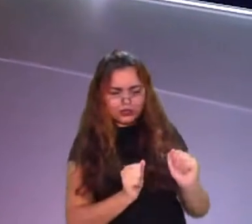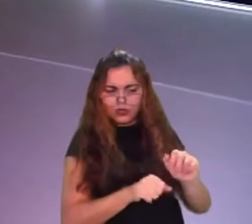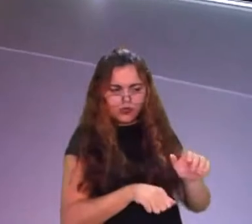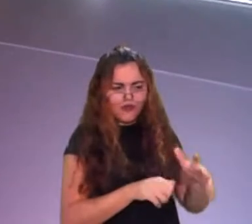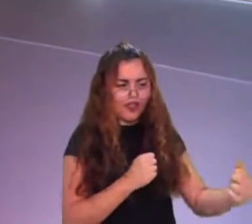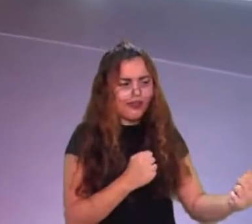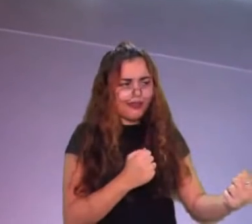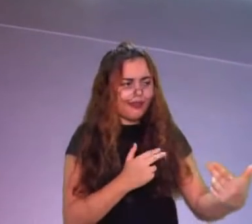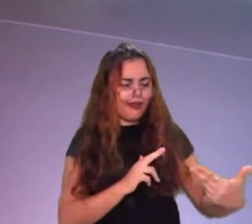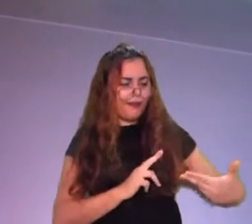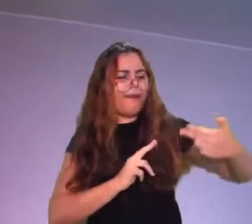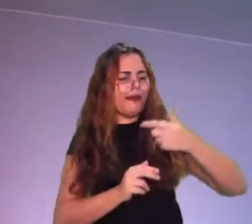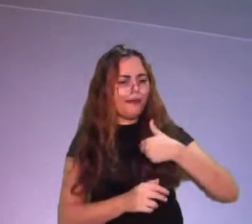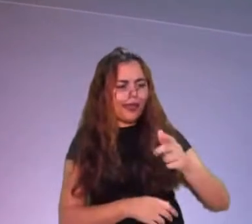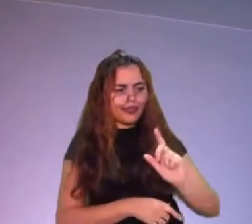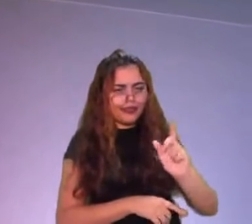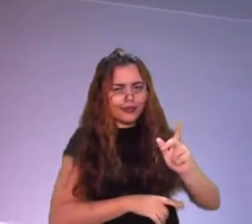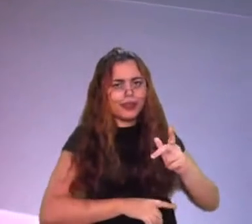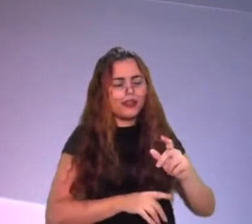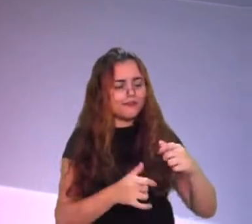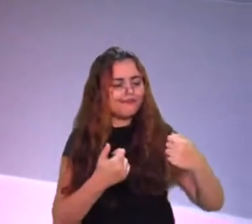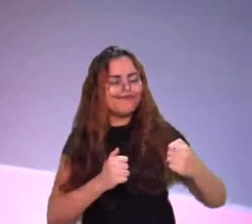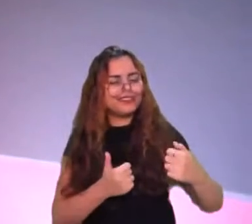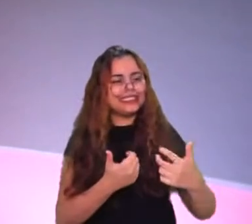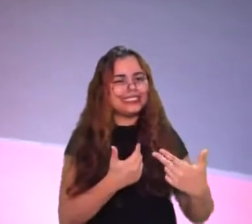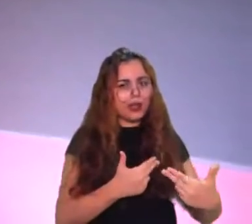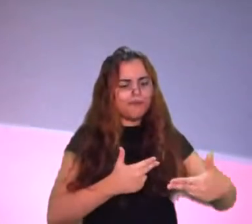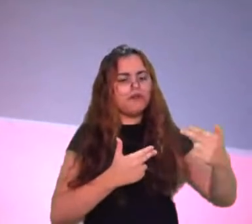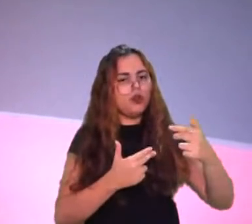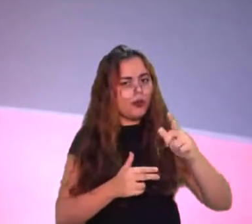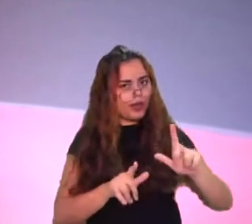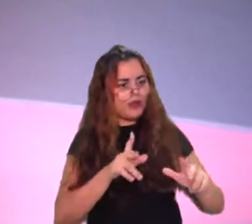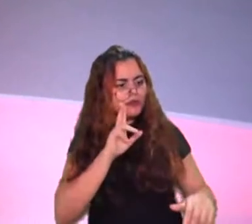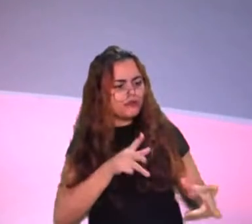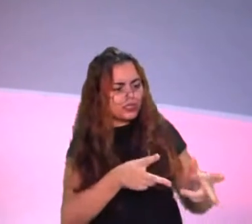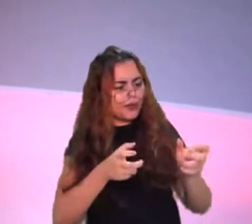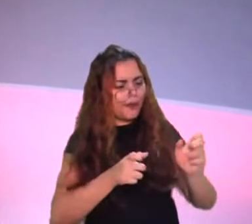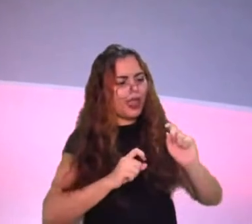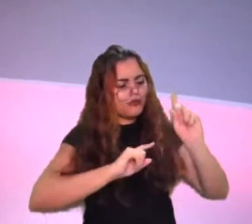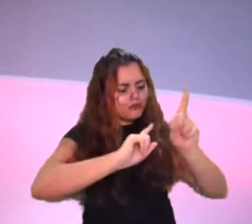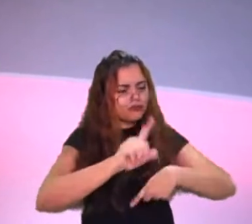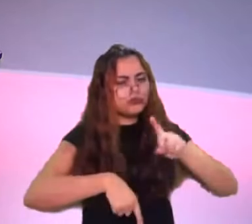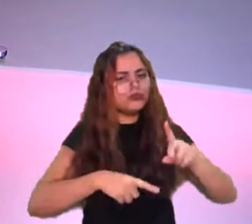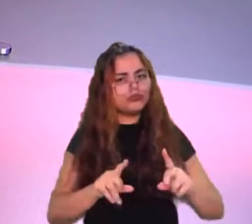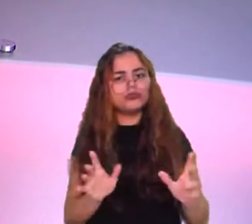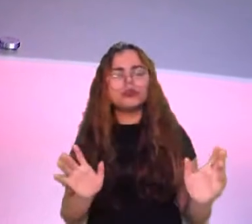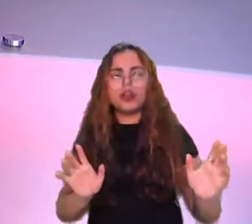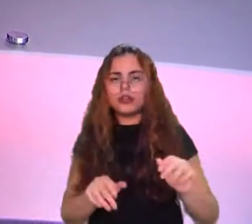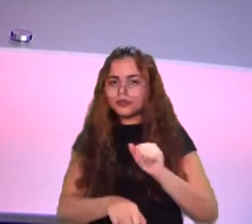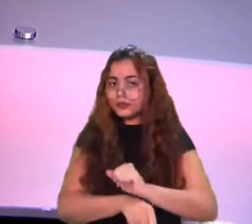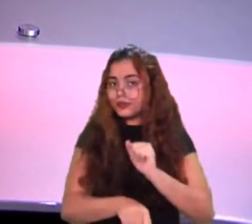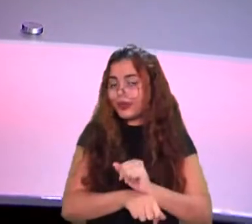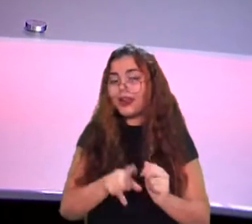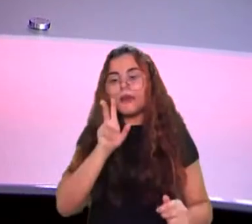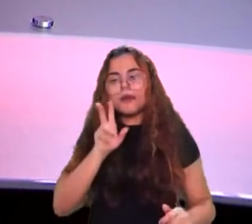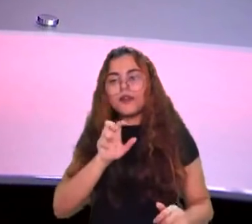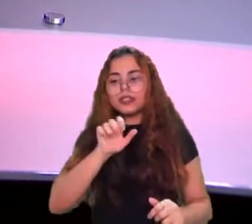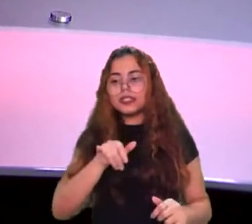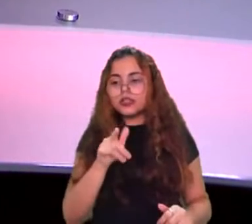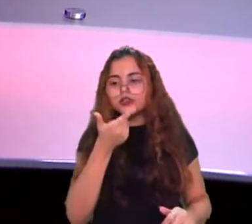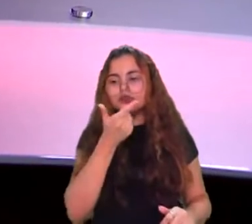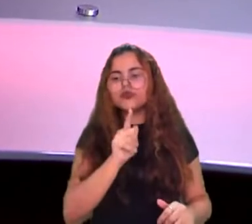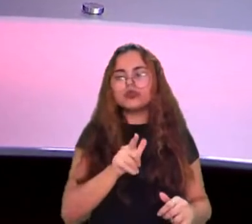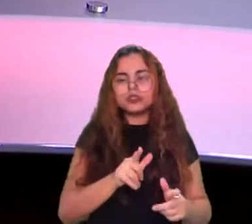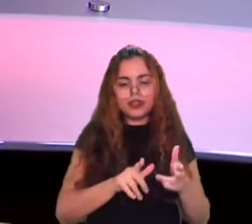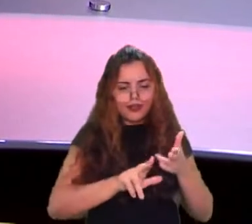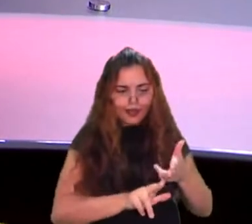reagir. Eu acho que o Flamengo tá reagindo bem a cada semana. Vamos esperar pra ver se eles conseguem dar o primeiro soco da próxima vez, Os boatos aí,